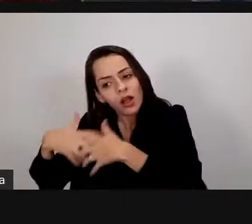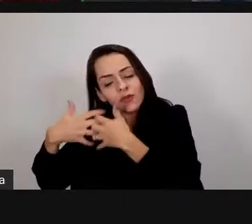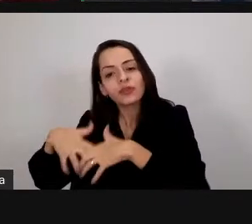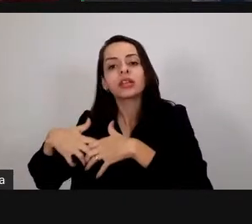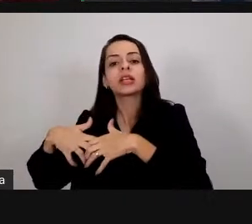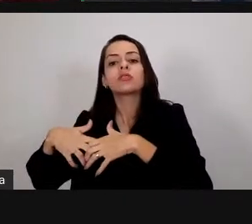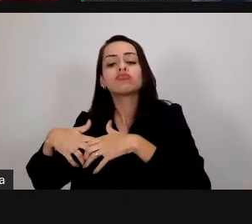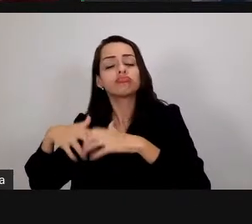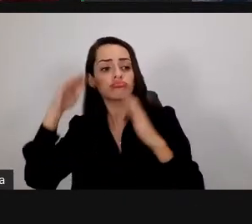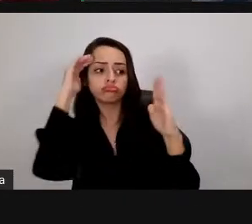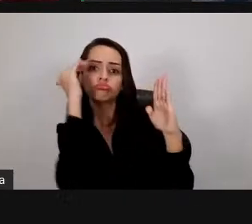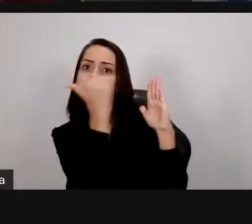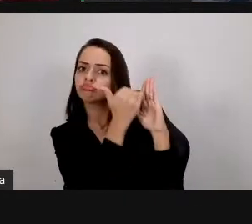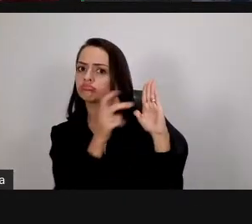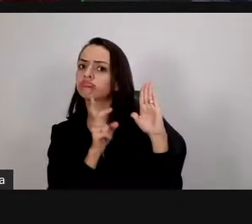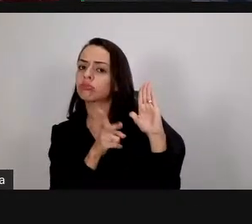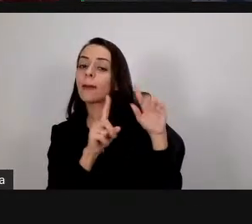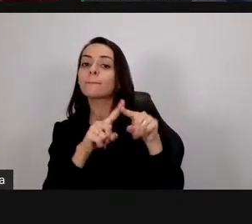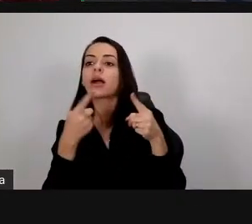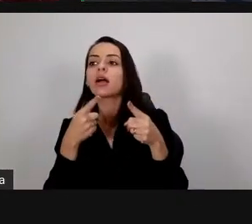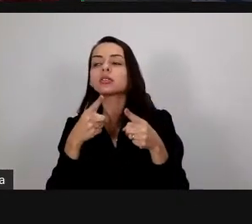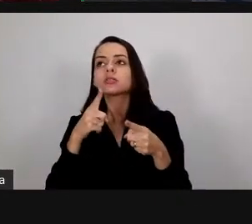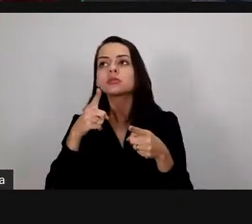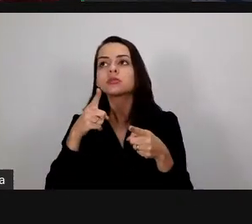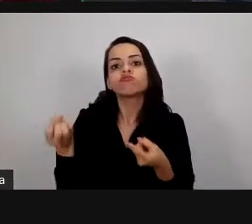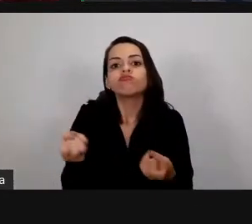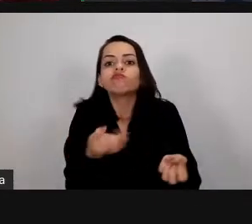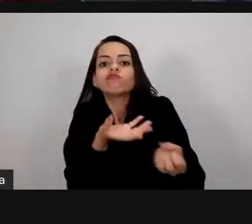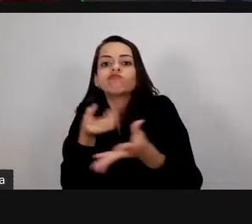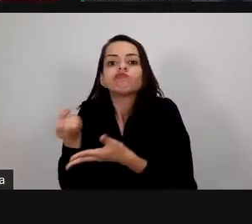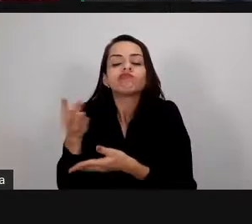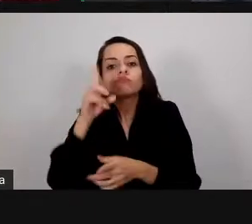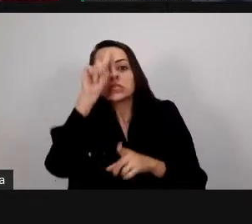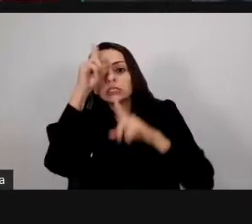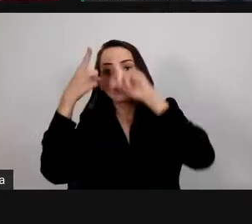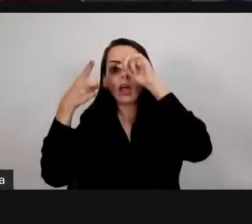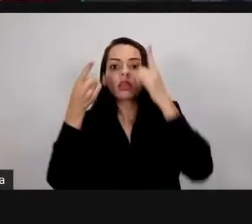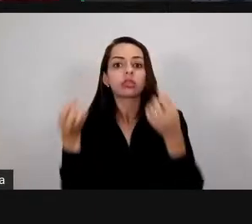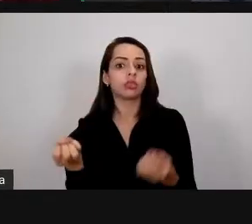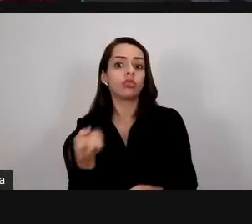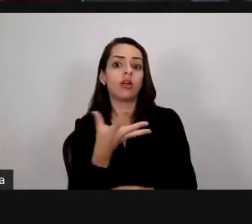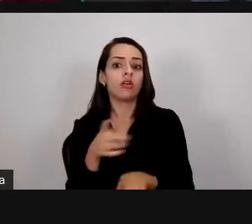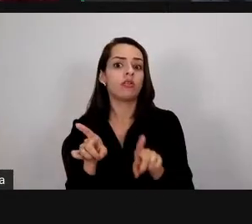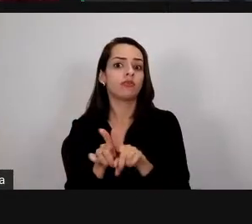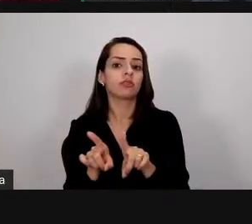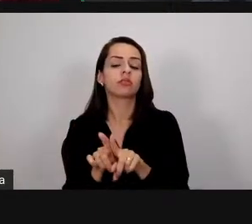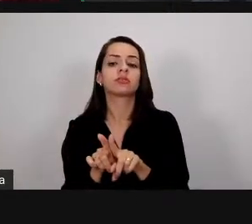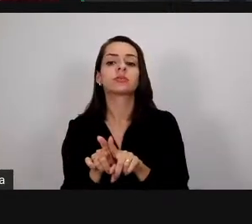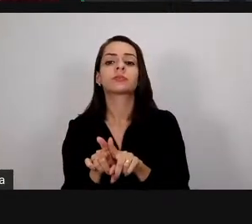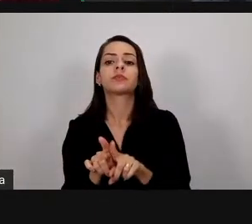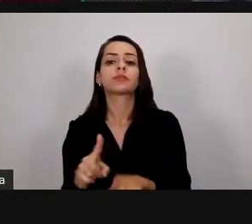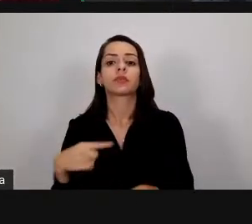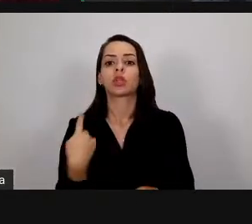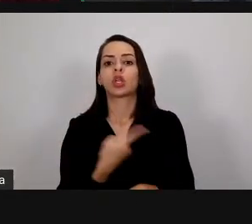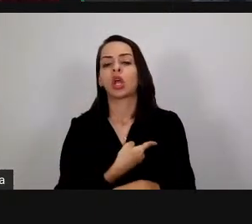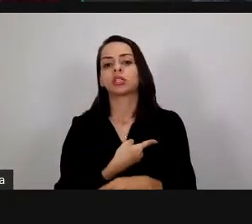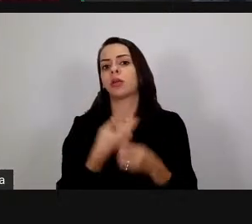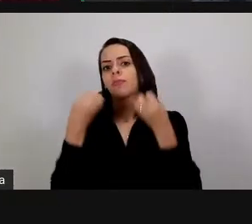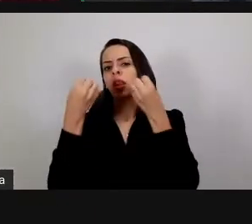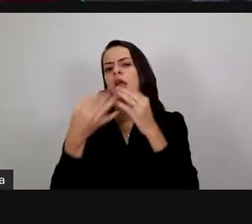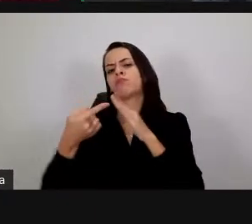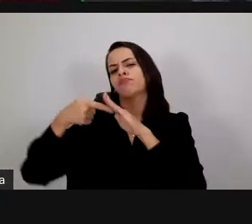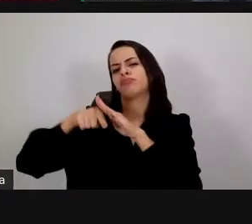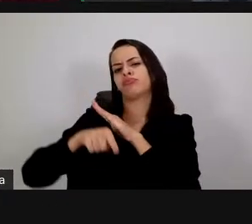eu não vou aprofundar aqui essa questão porque essas questões esses aspectos vão ser trabalhados